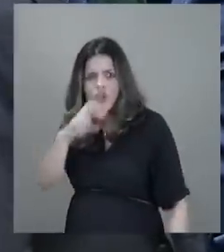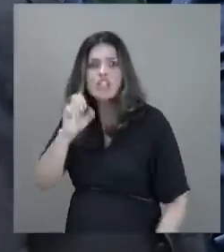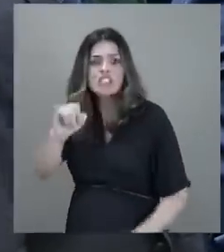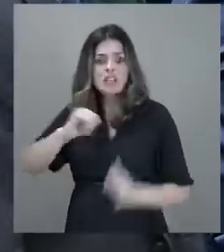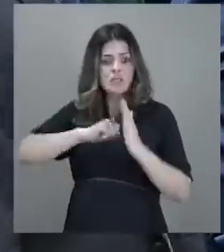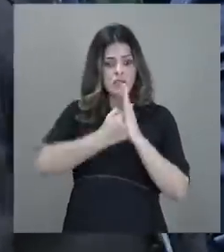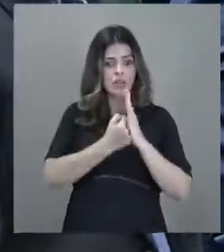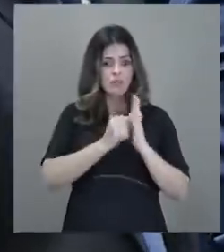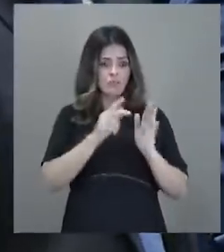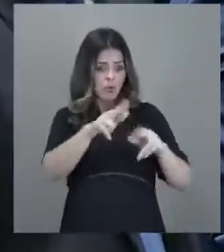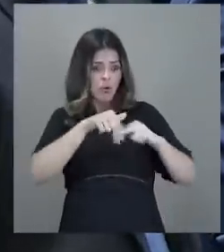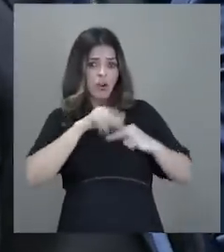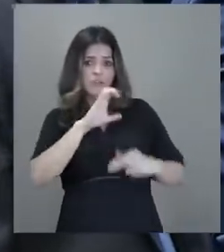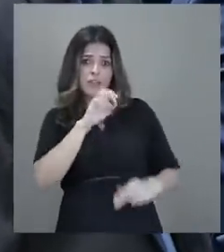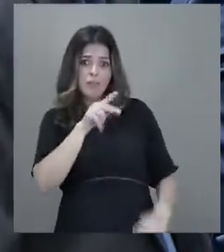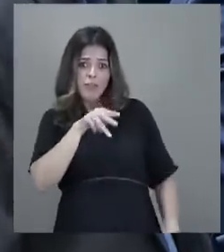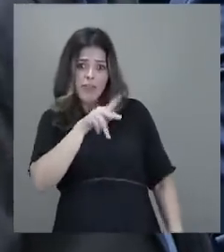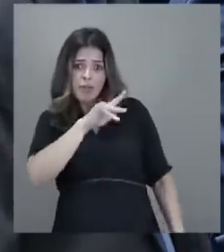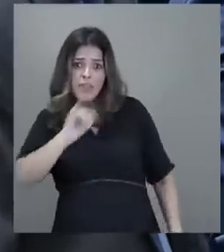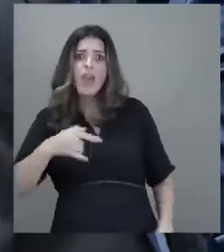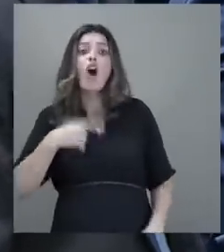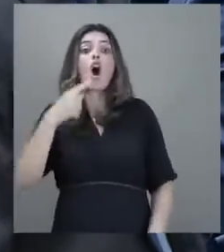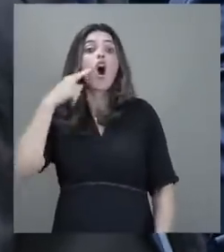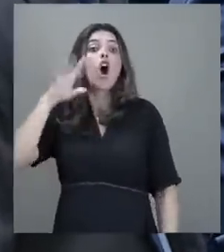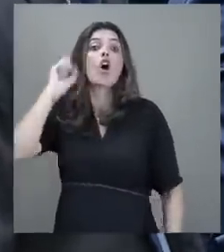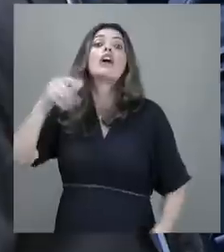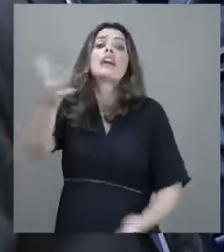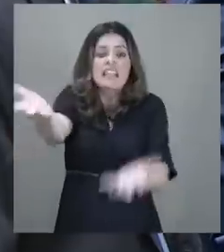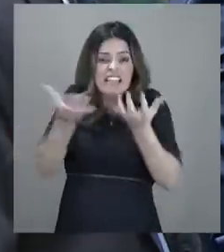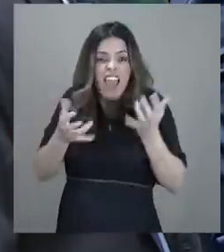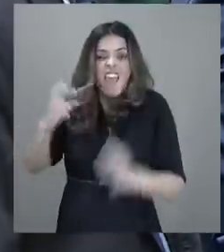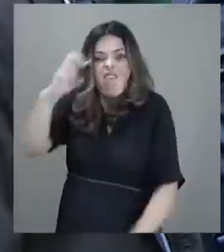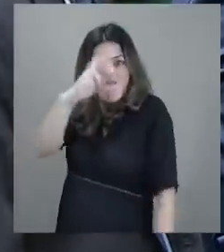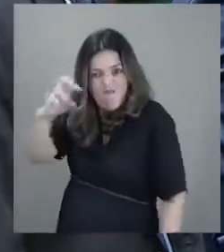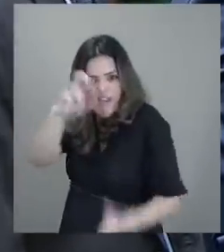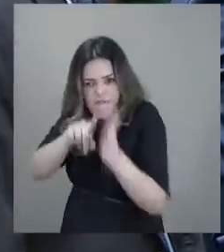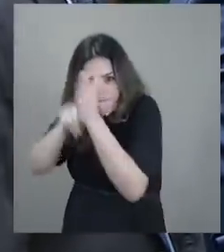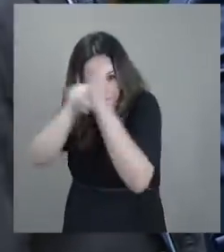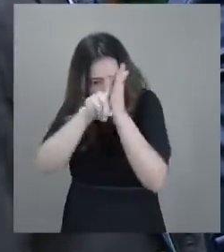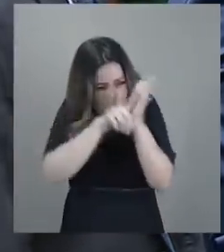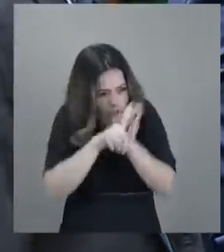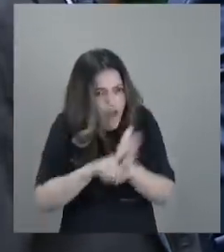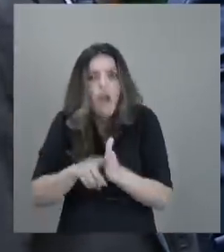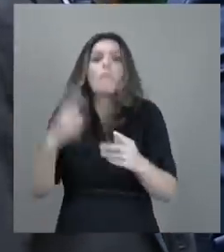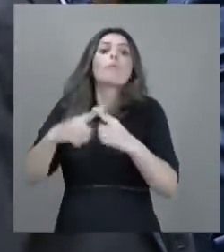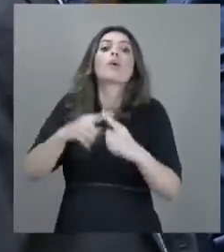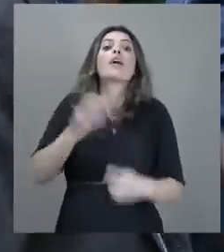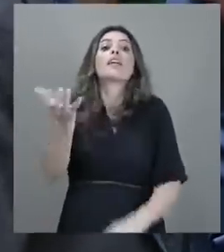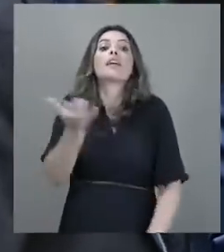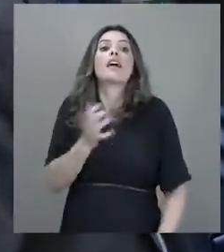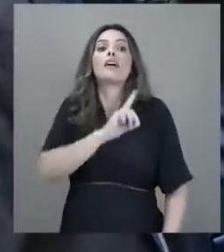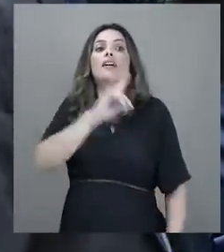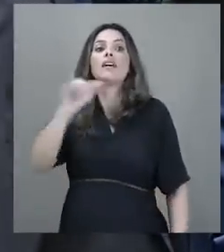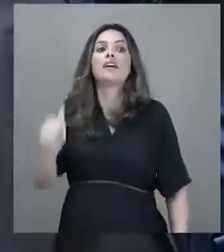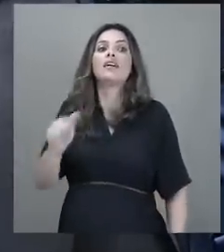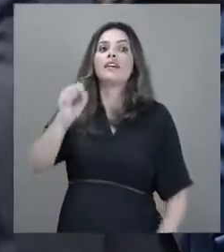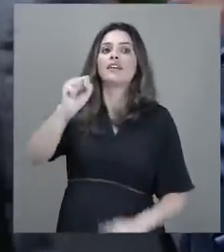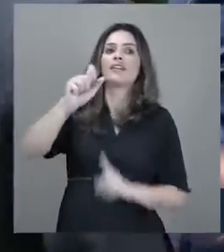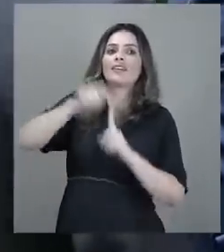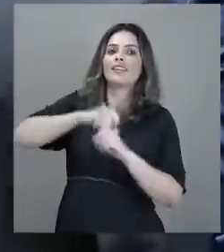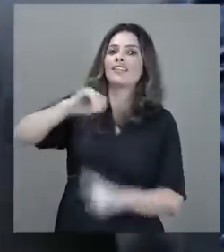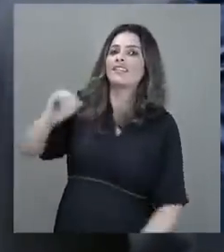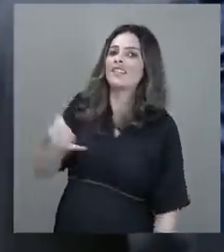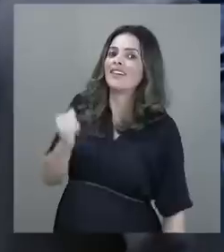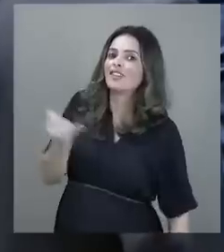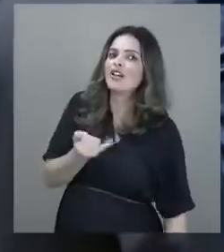por a CPMI, ouçam bem claramente. Queremos a investigação. Queremos porque no 8 de janeiro, no 8